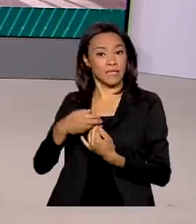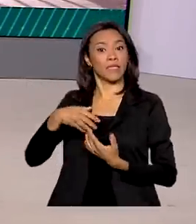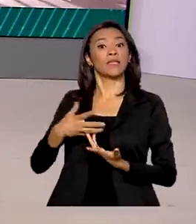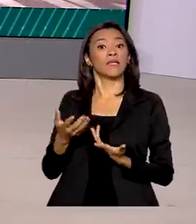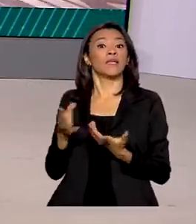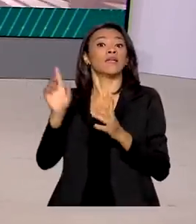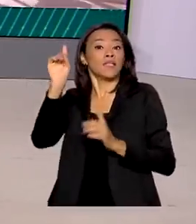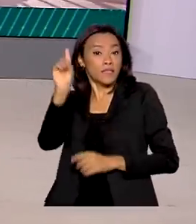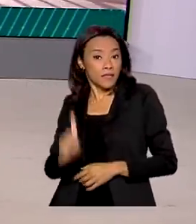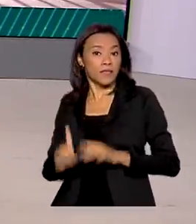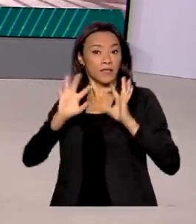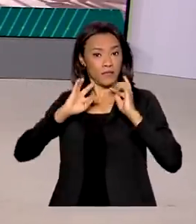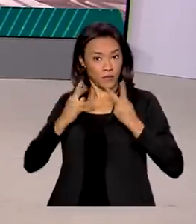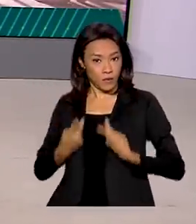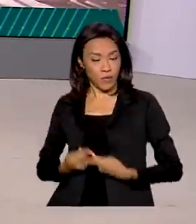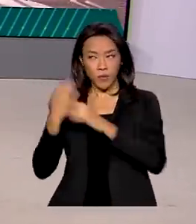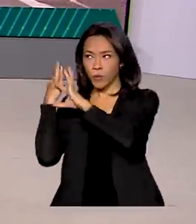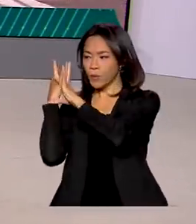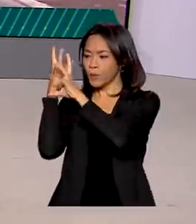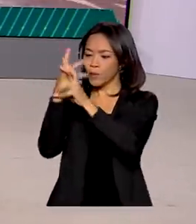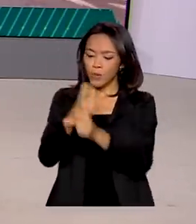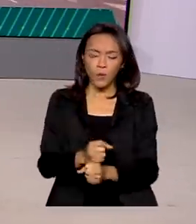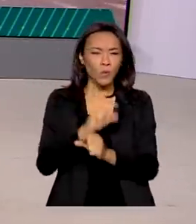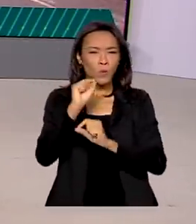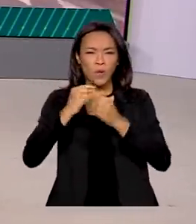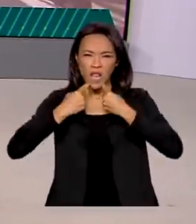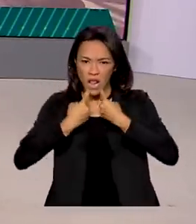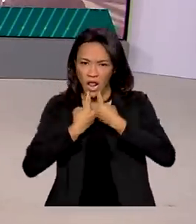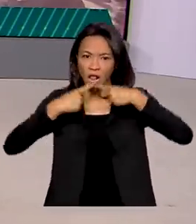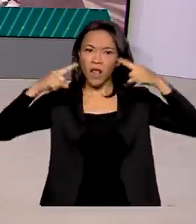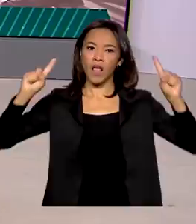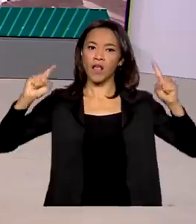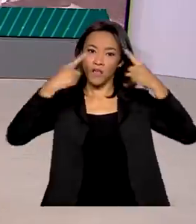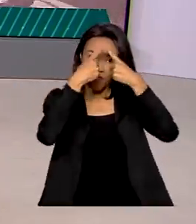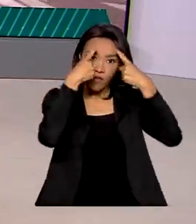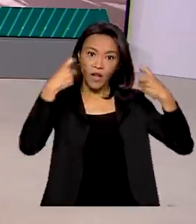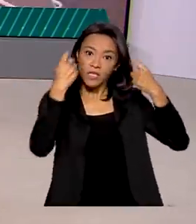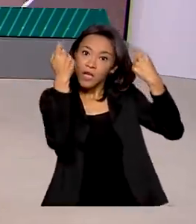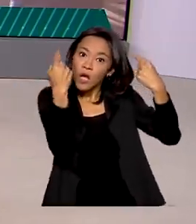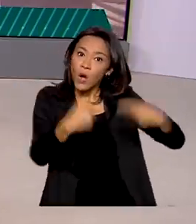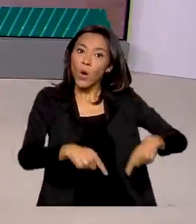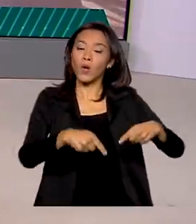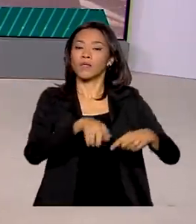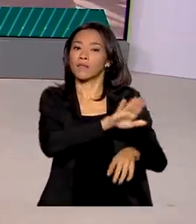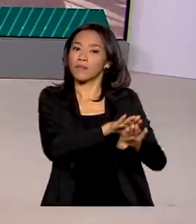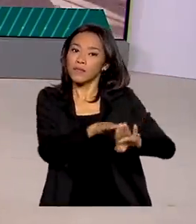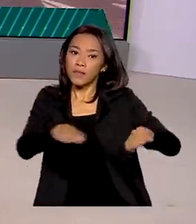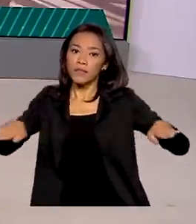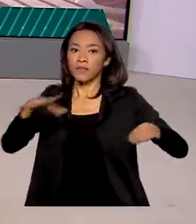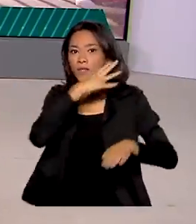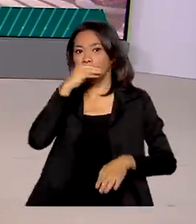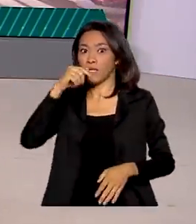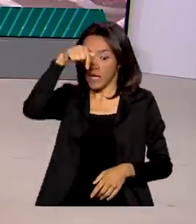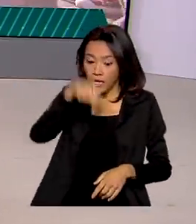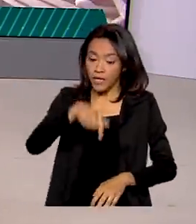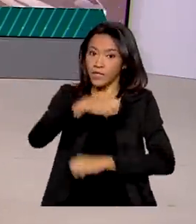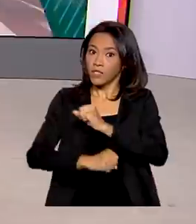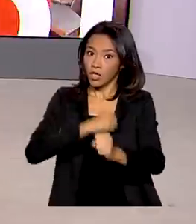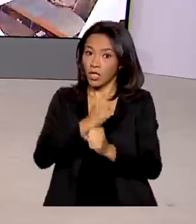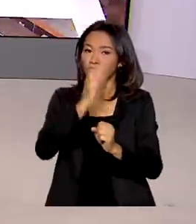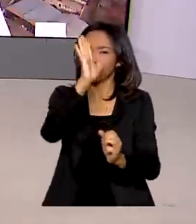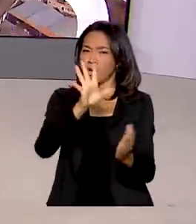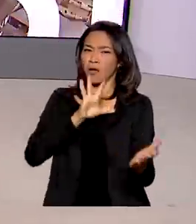dos Direitos Humanos divulgou um balanço das denúncias de violência contra crianças e adolescentes. Só neste ano foram